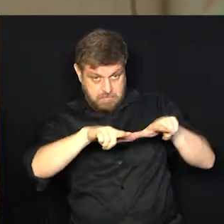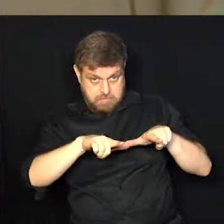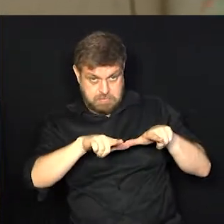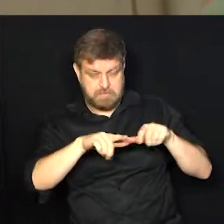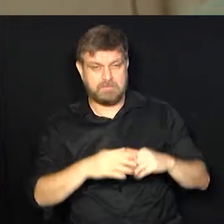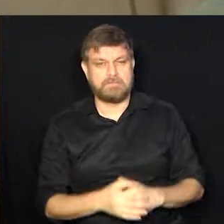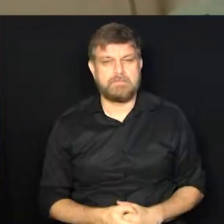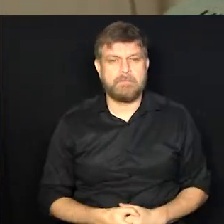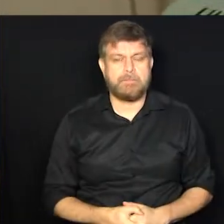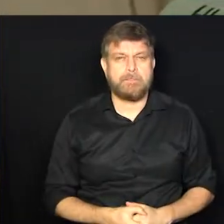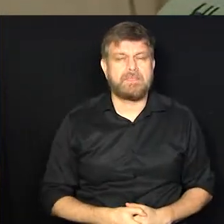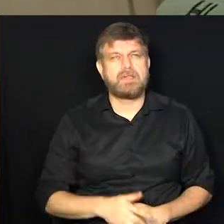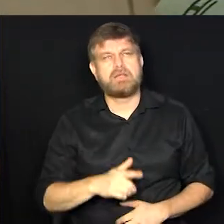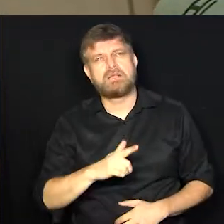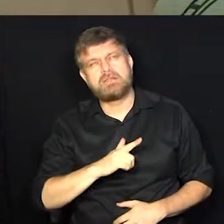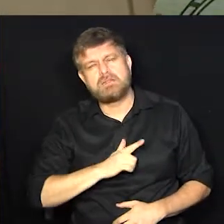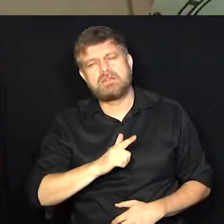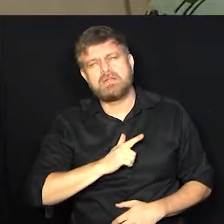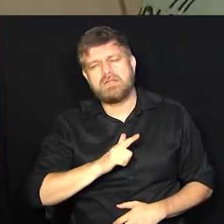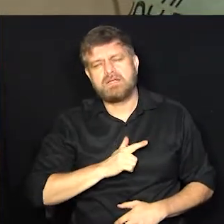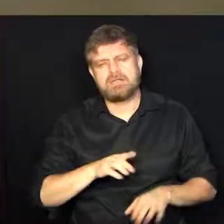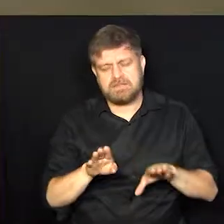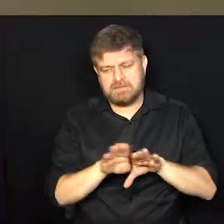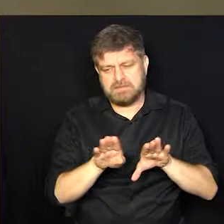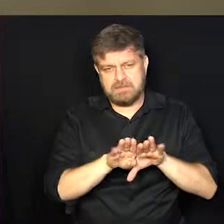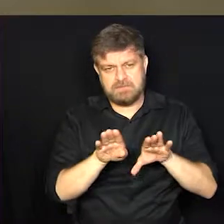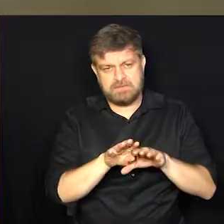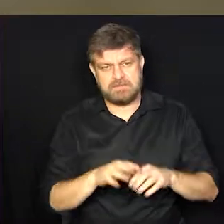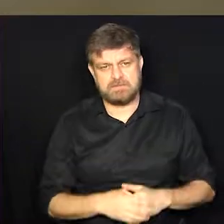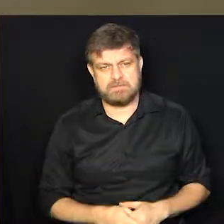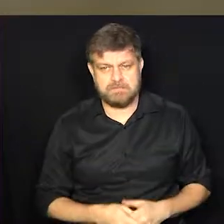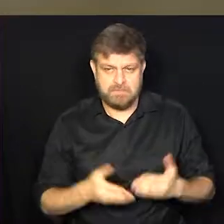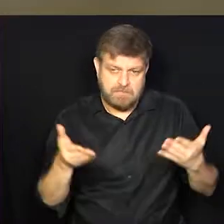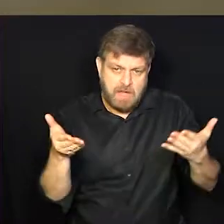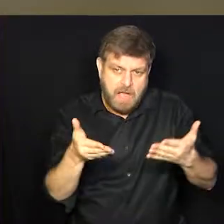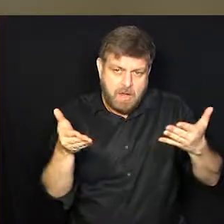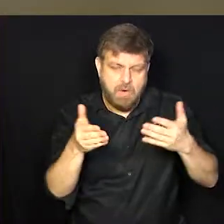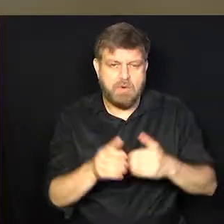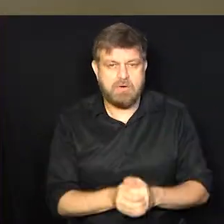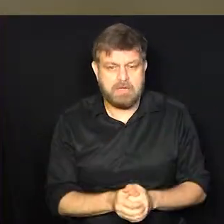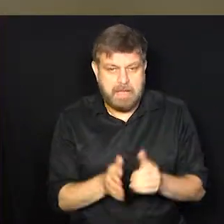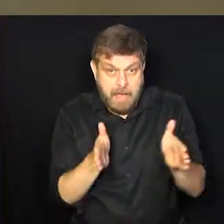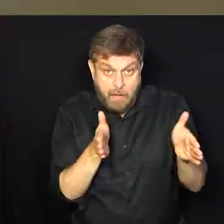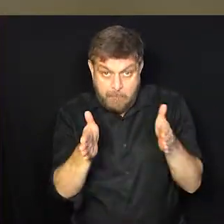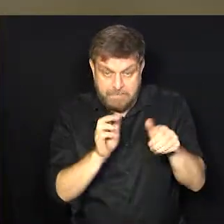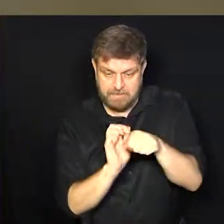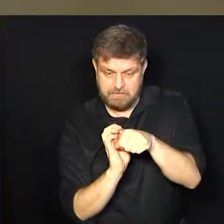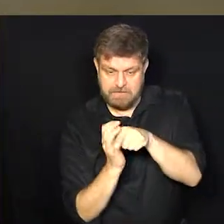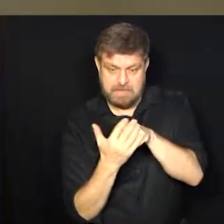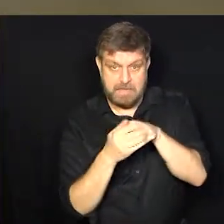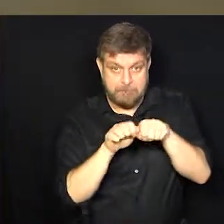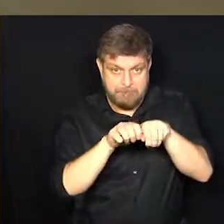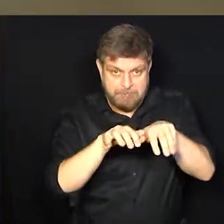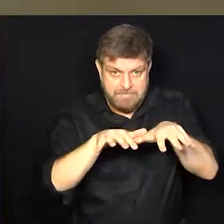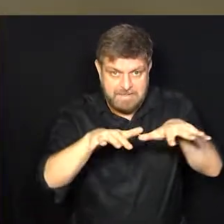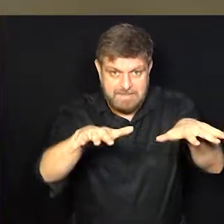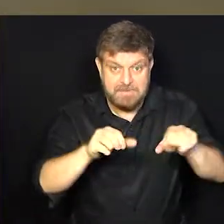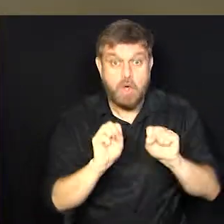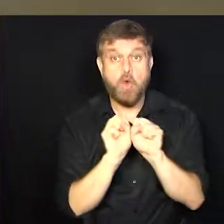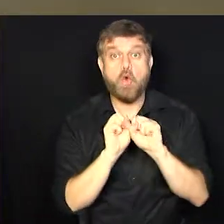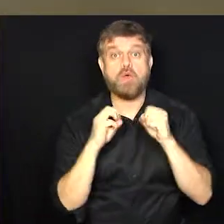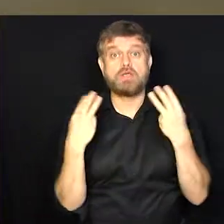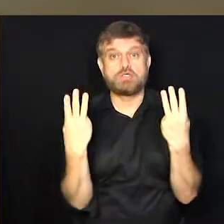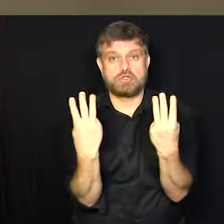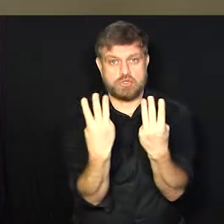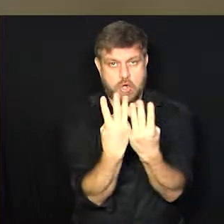área. Tem bastante... Agora, época de pandemia, teve bastante workshop